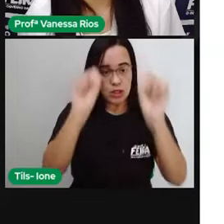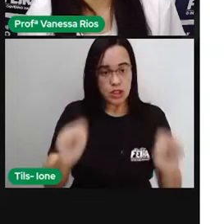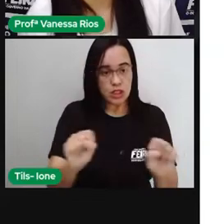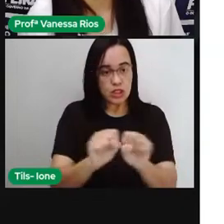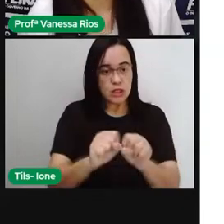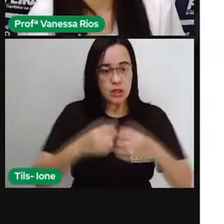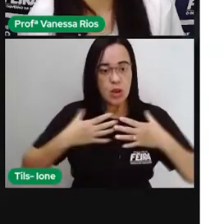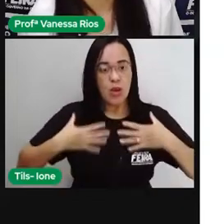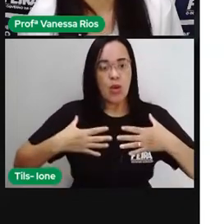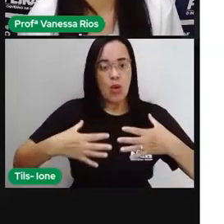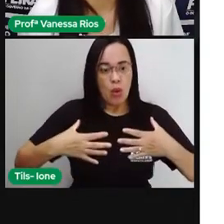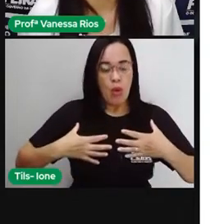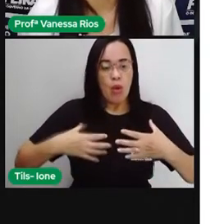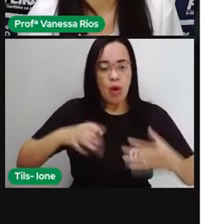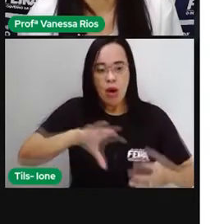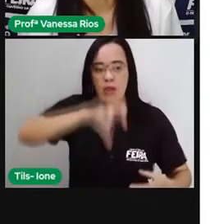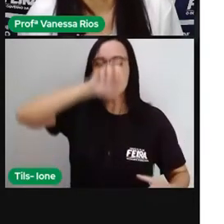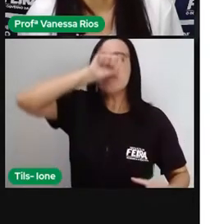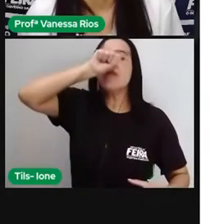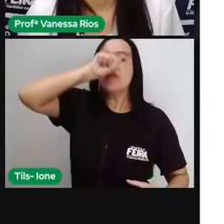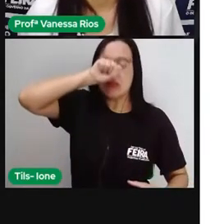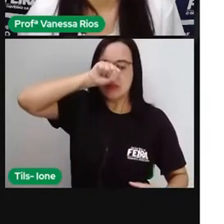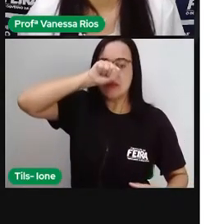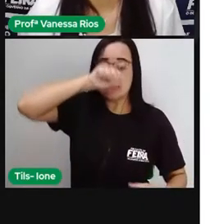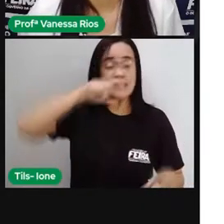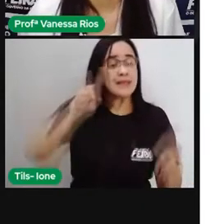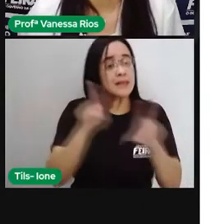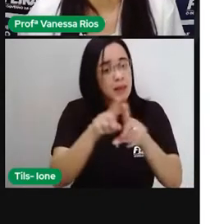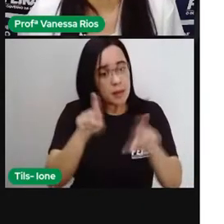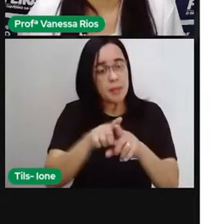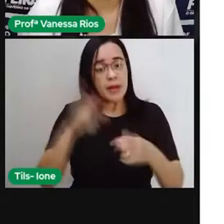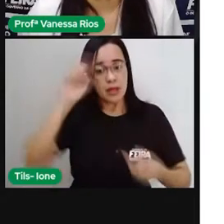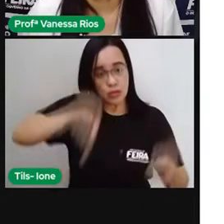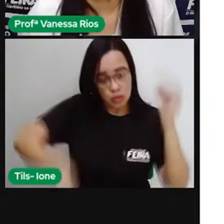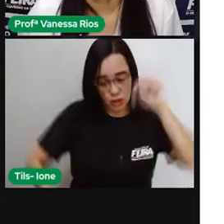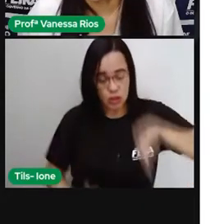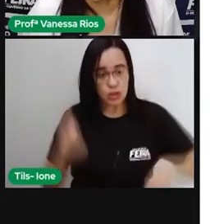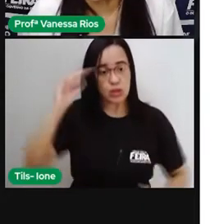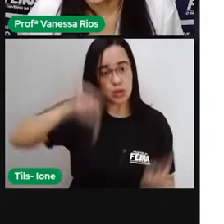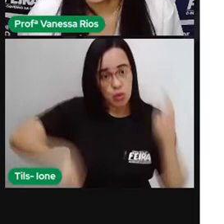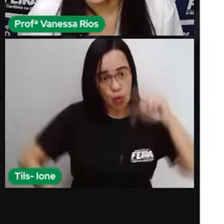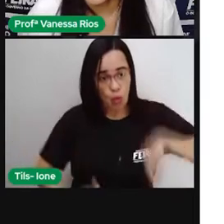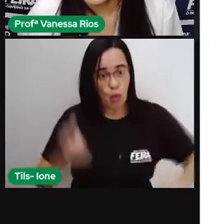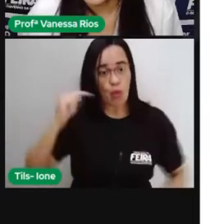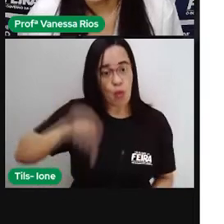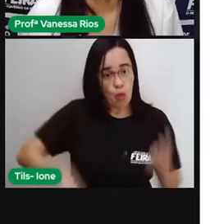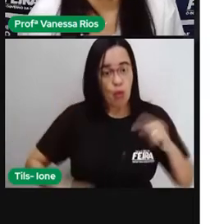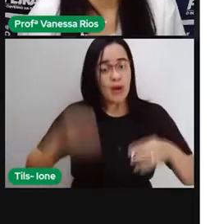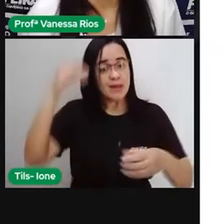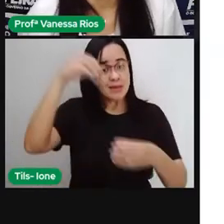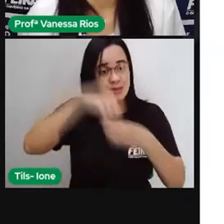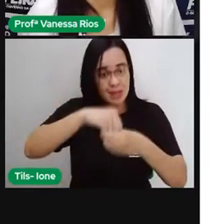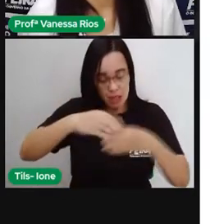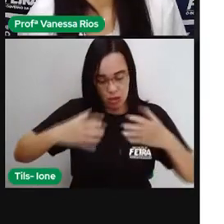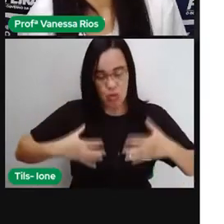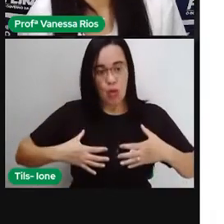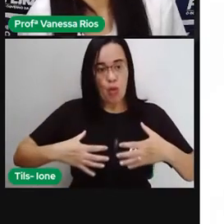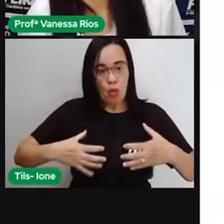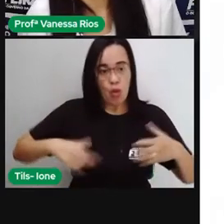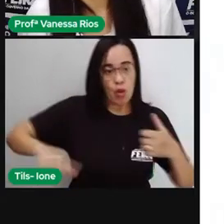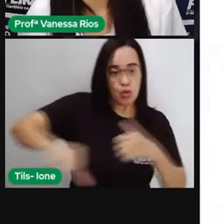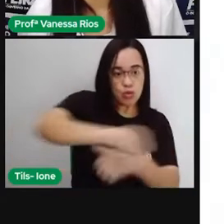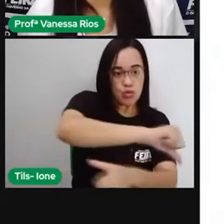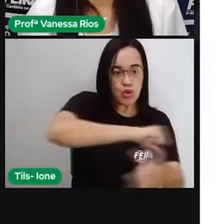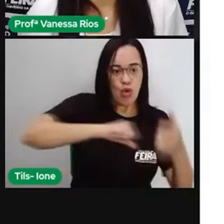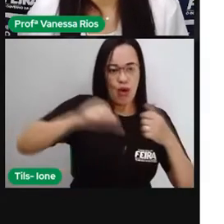faz parte aí do sistema circulatório, porque é dentro do pulmão que acontecem as trocas gasosas necessárias